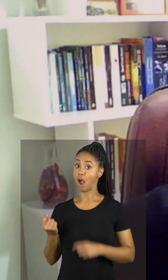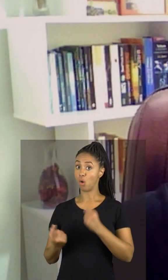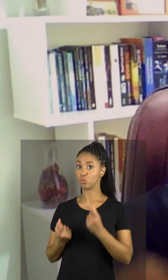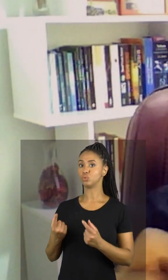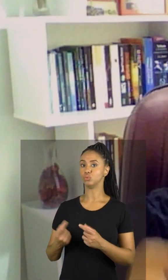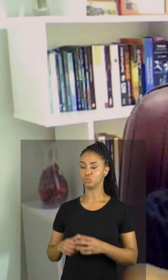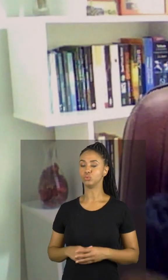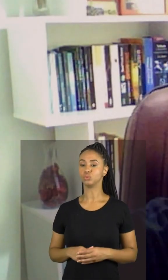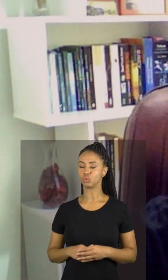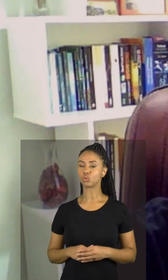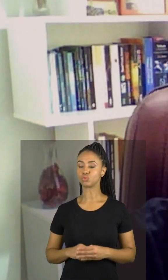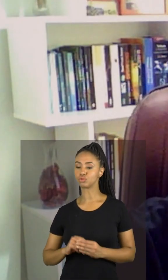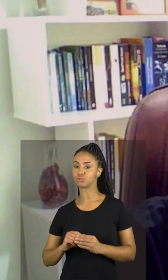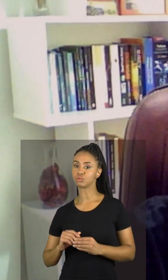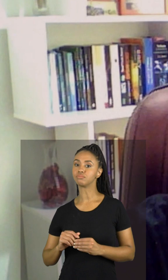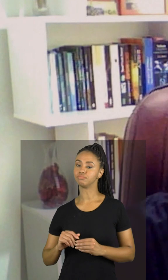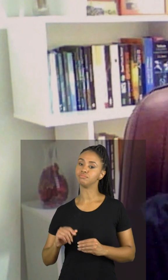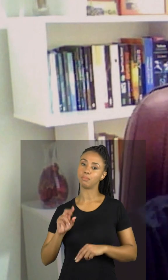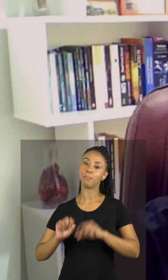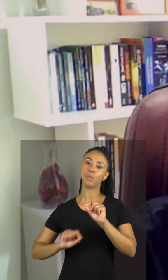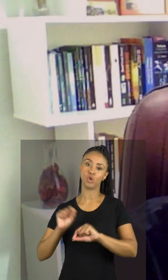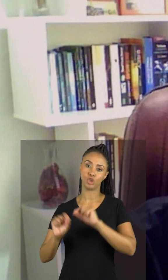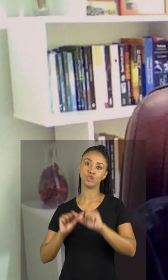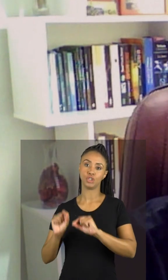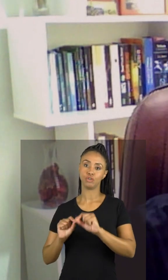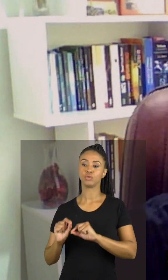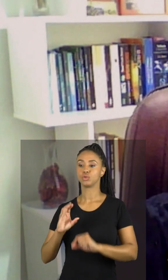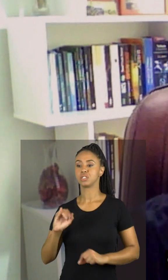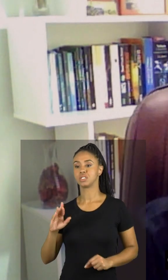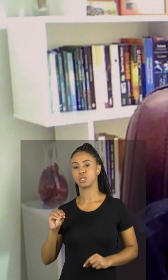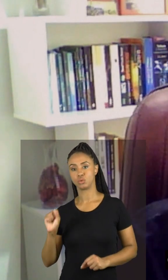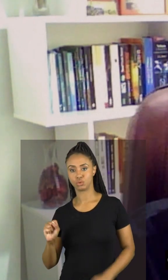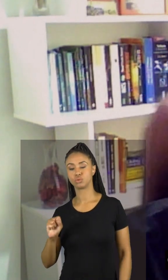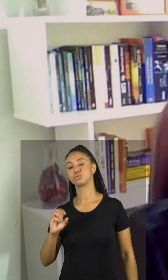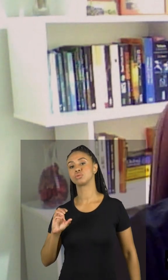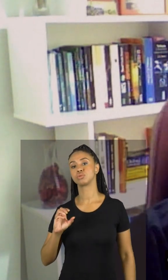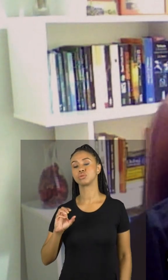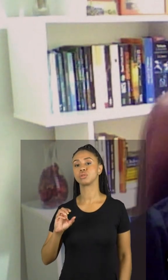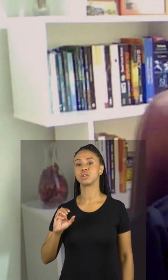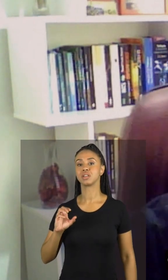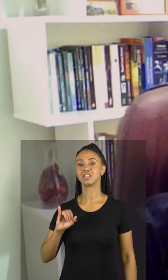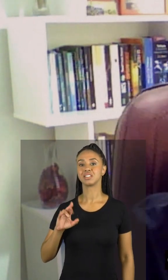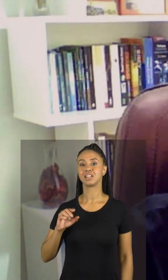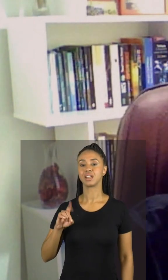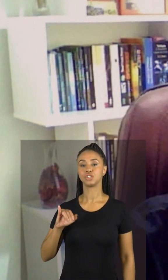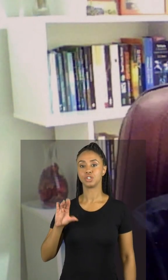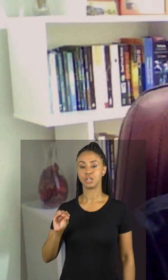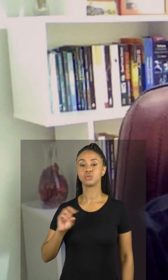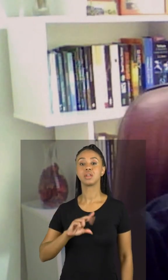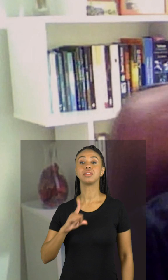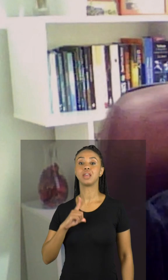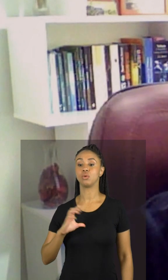fatores de alguns ritmos circadianos que chamamos de cronotipos. Na